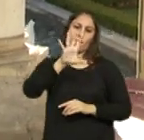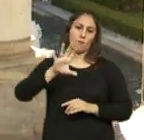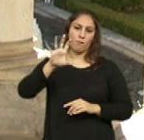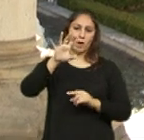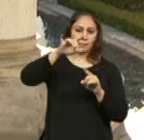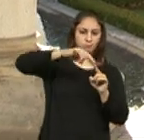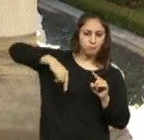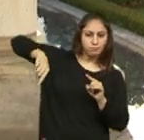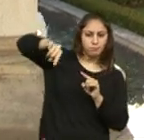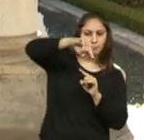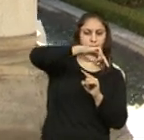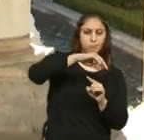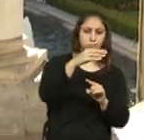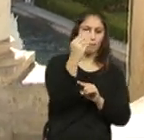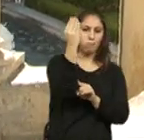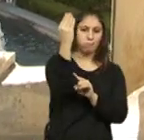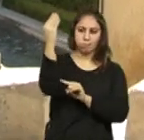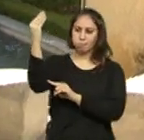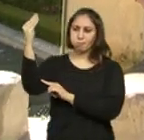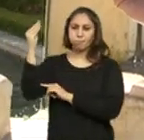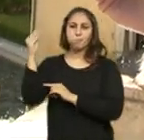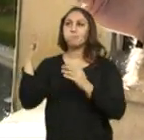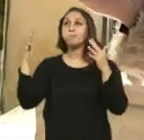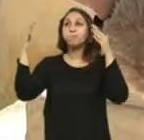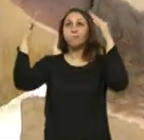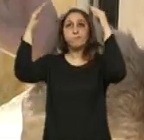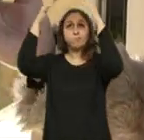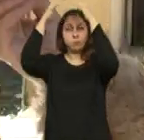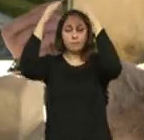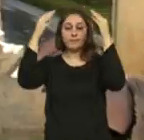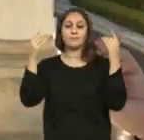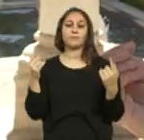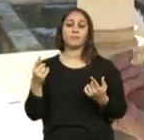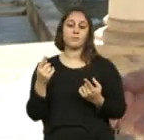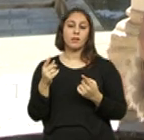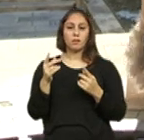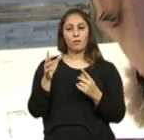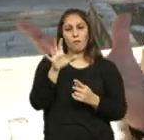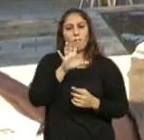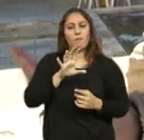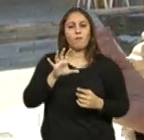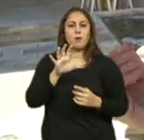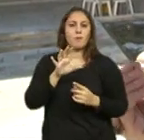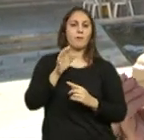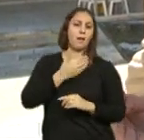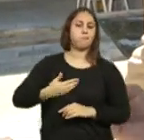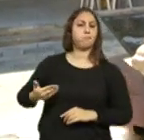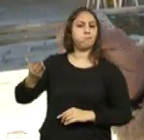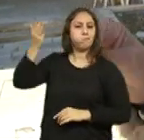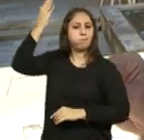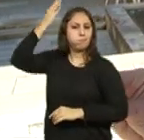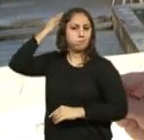que estão unidos a este corpo central e que constituem ou constituíram no passado